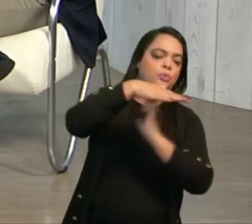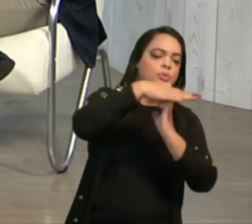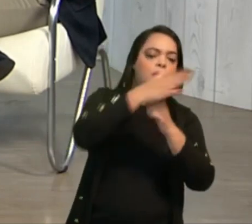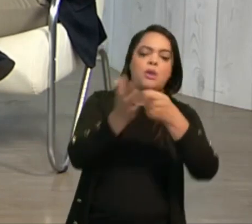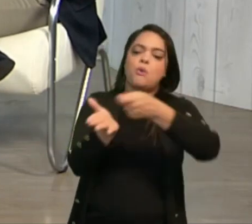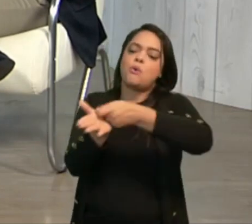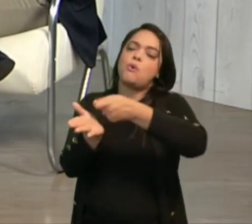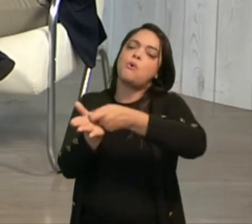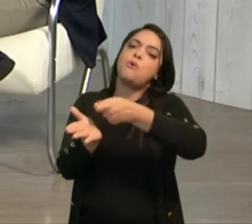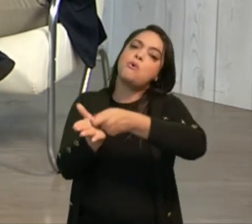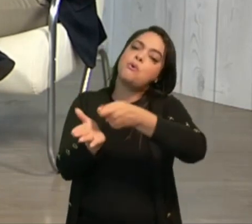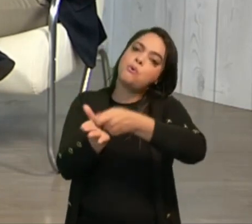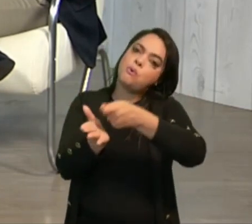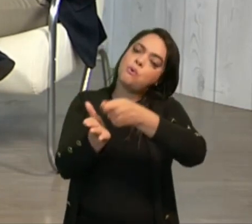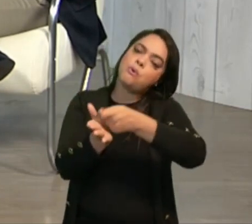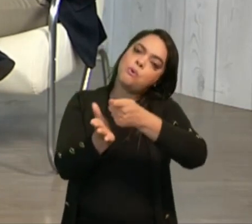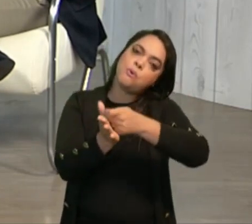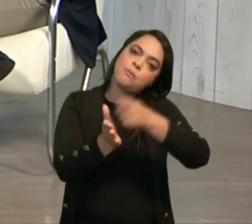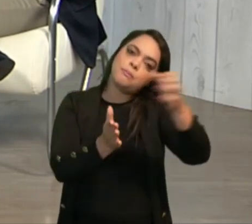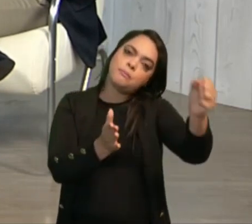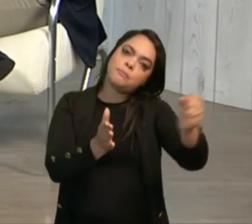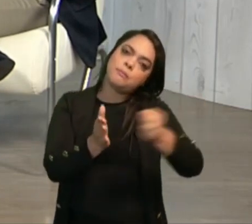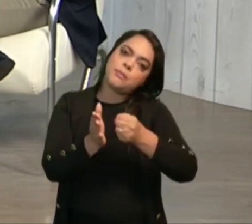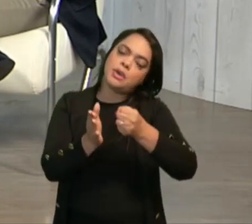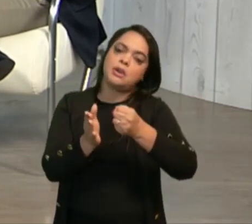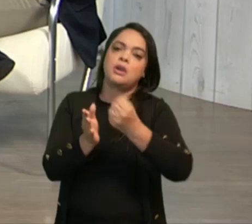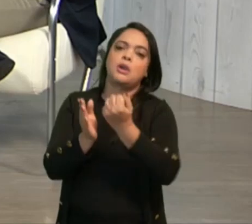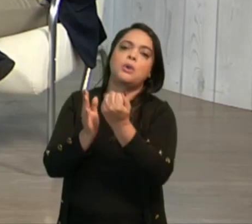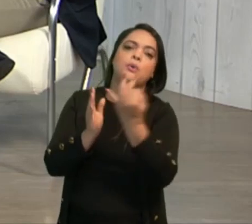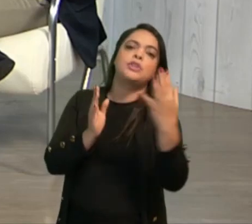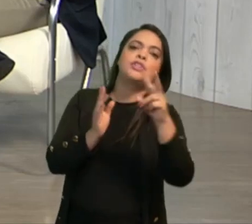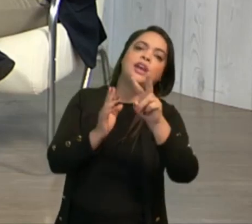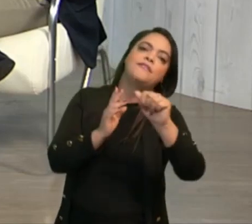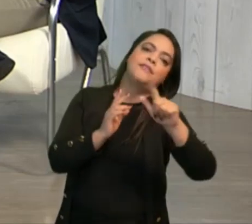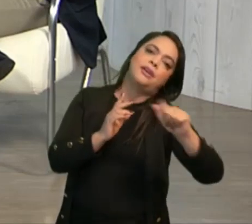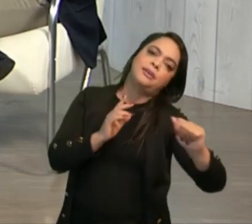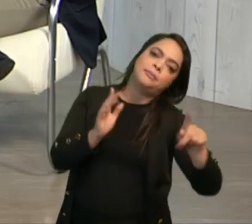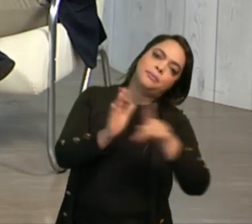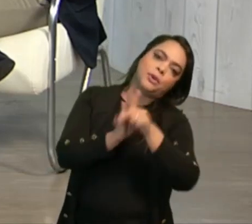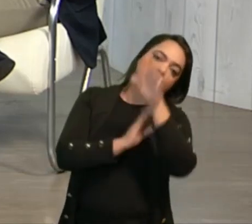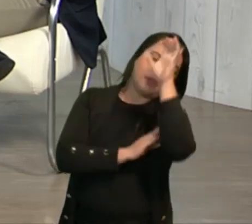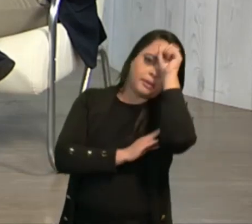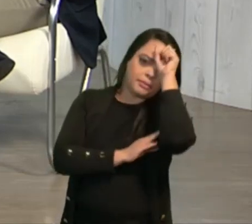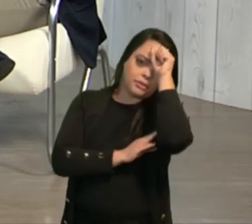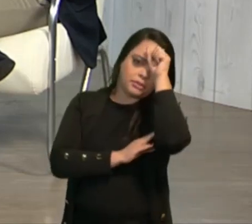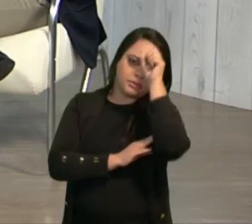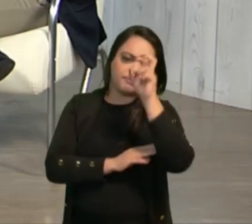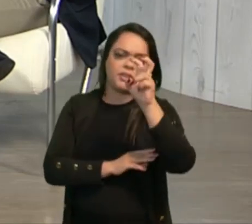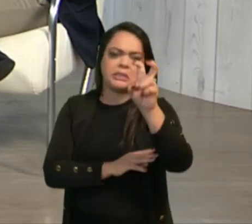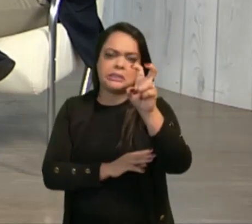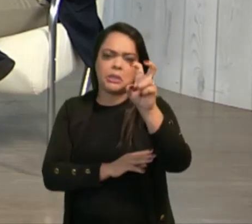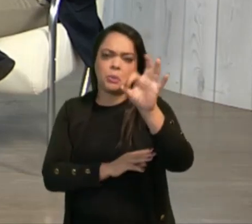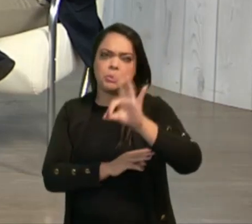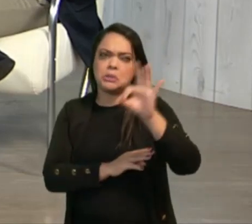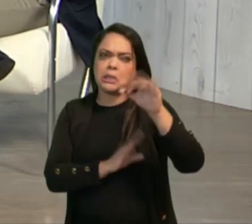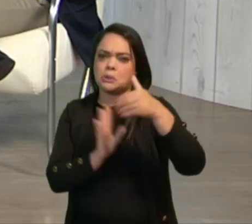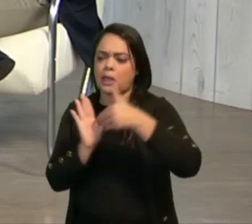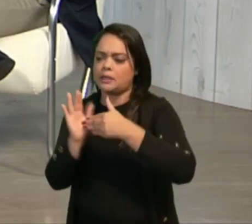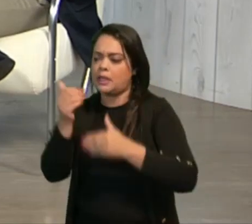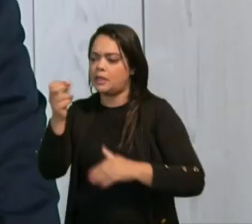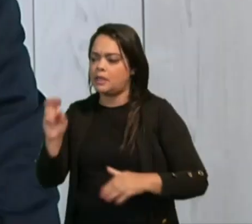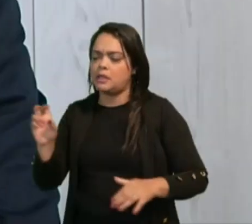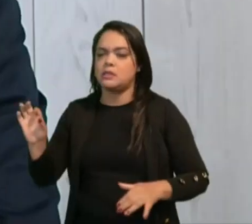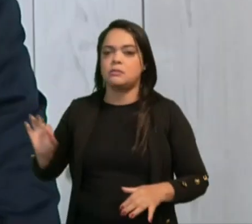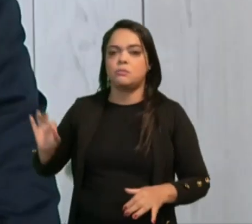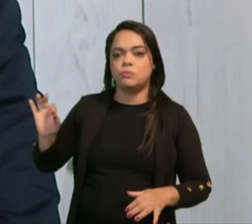obrigada a preencher um número de vagas com aprendizes, entre 5% e 15% dos